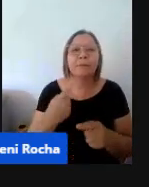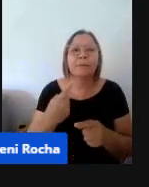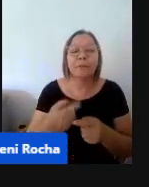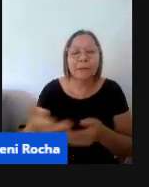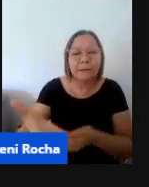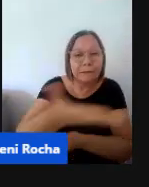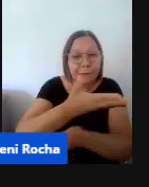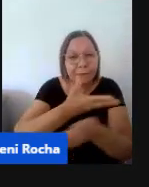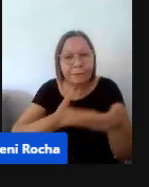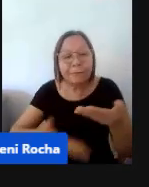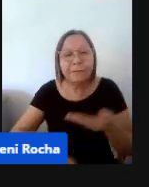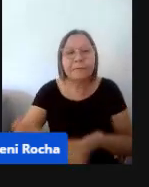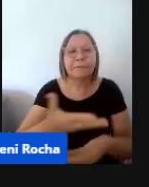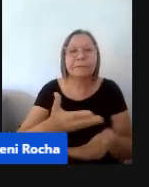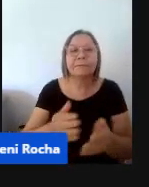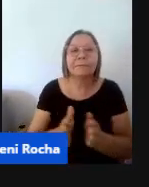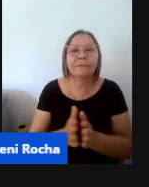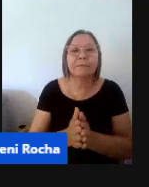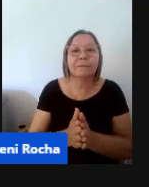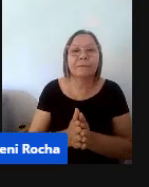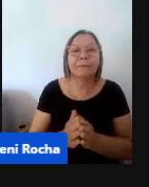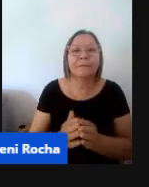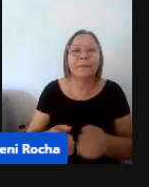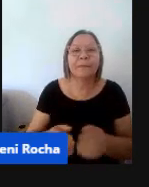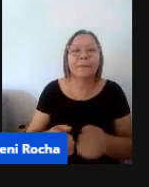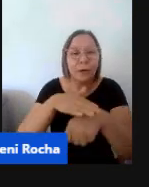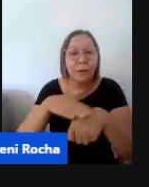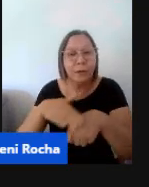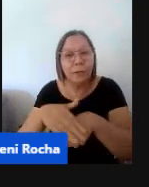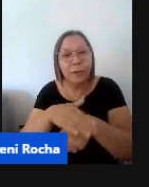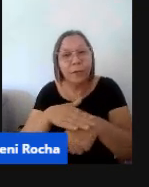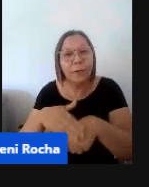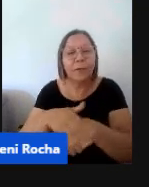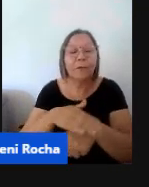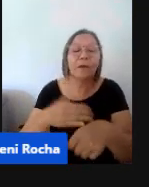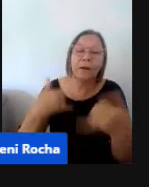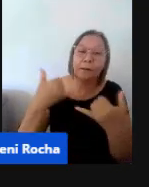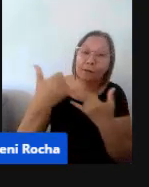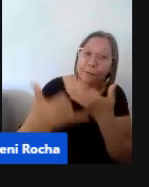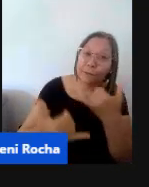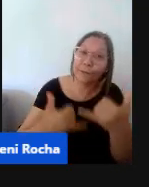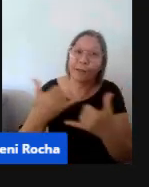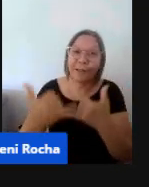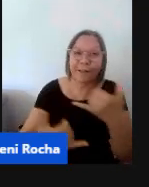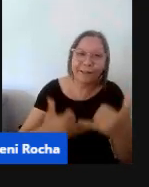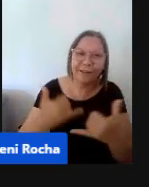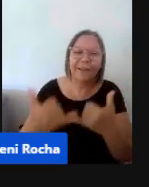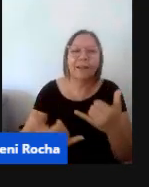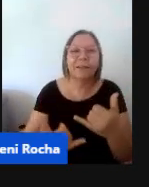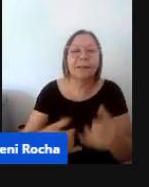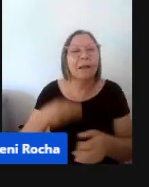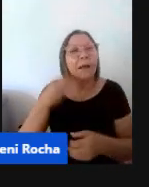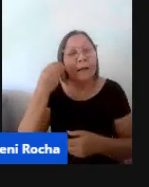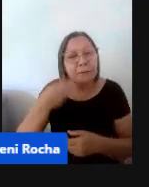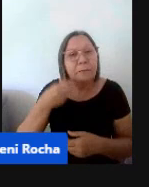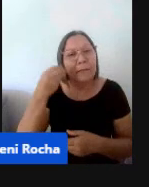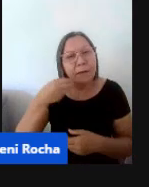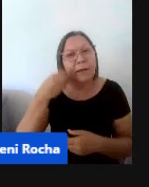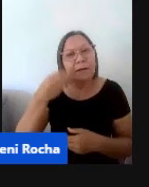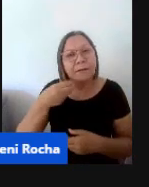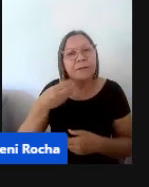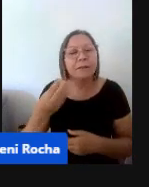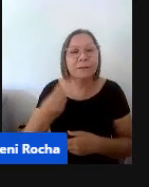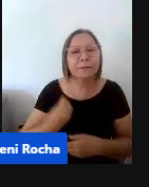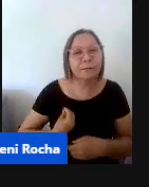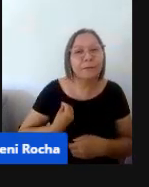o adulto, por meio de conversas, de brincadeiras, né? Por meio das experiências vividas mesmo nesse contexto